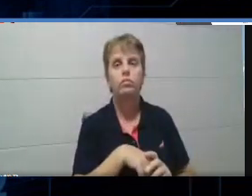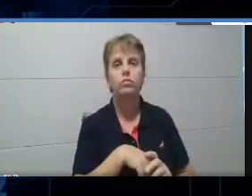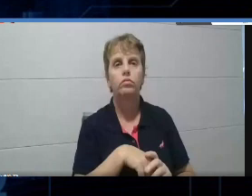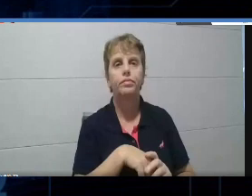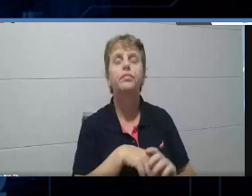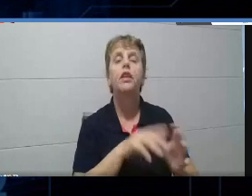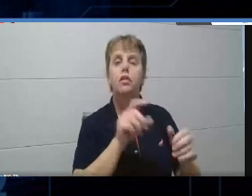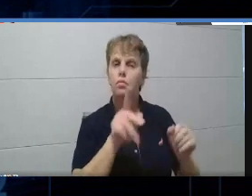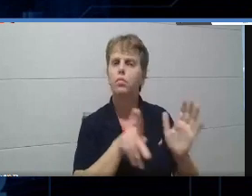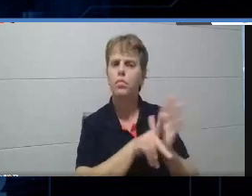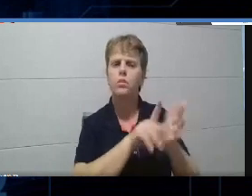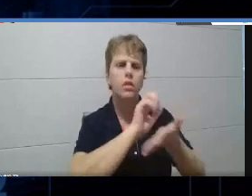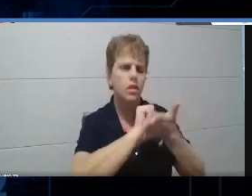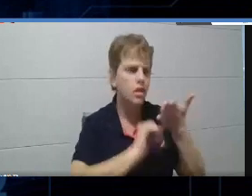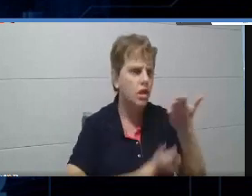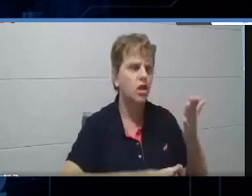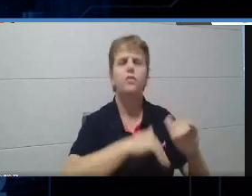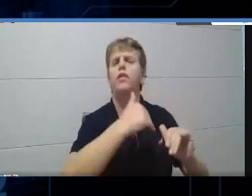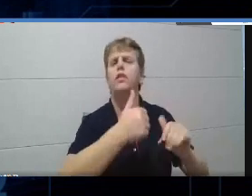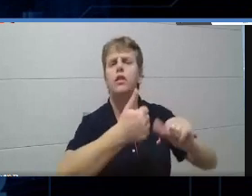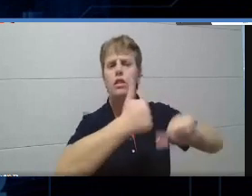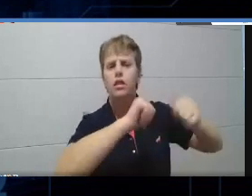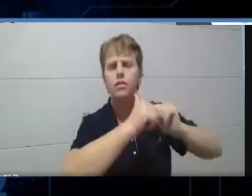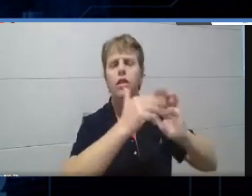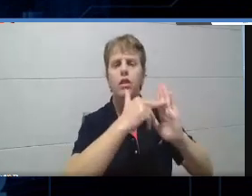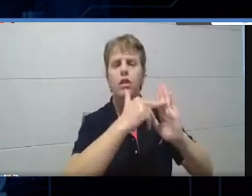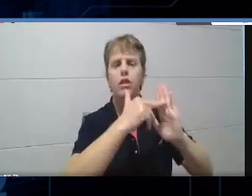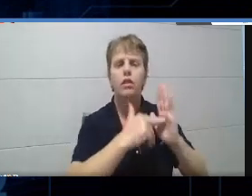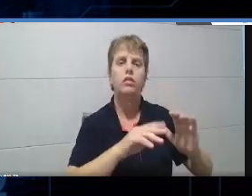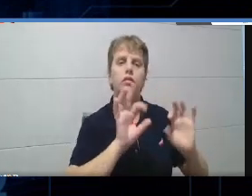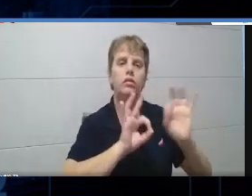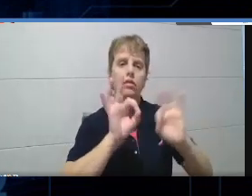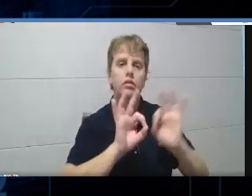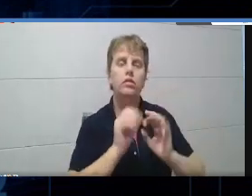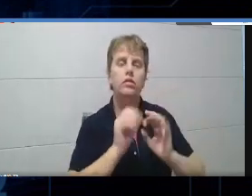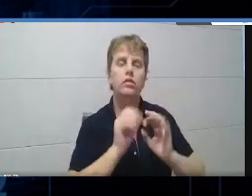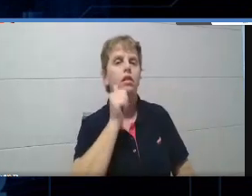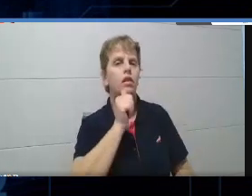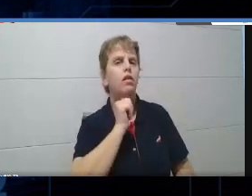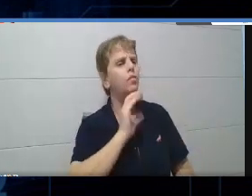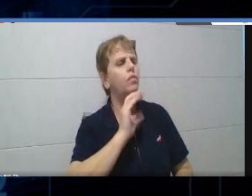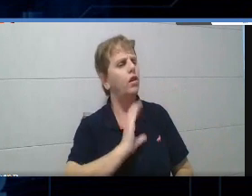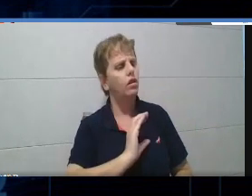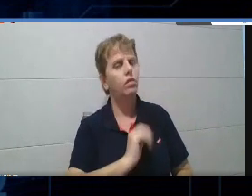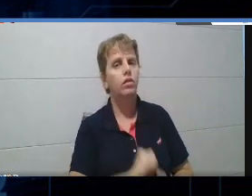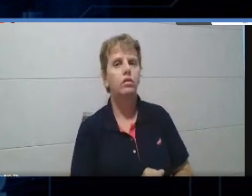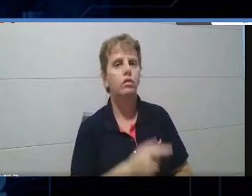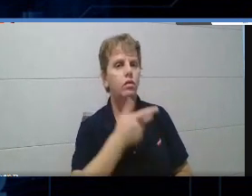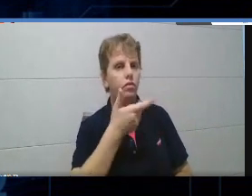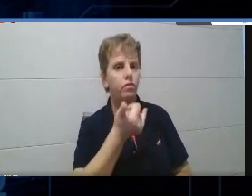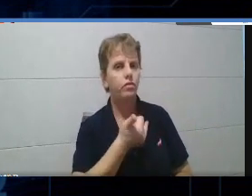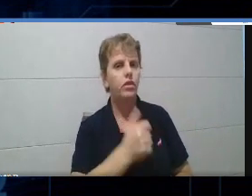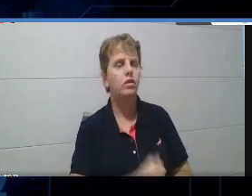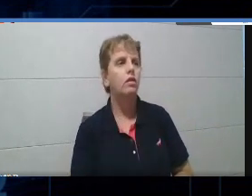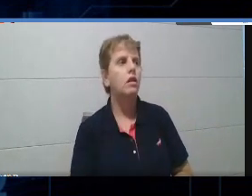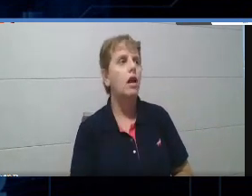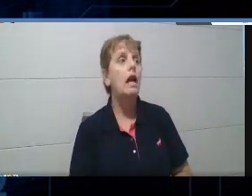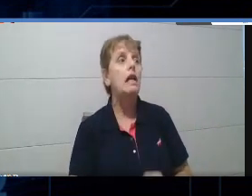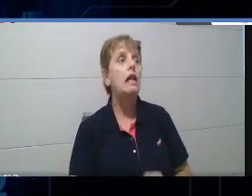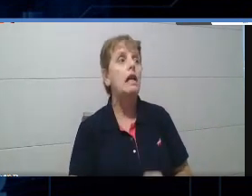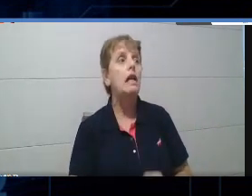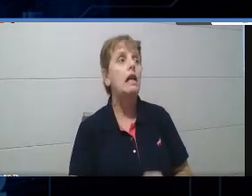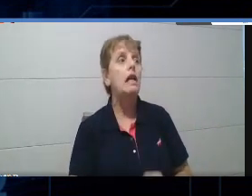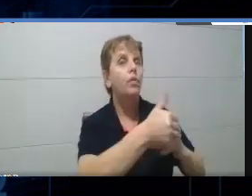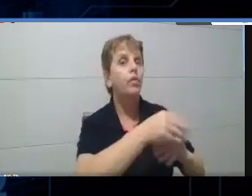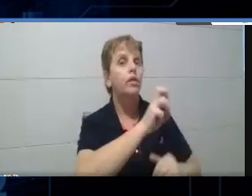as atividades, e o processo avaliativo, escrevendo o PPP, e a coordenadora falou assim, não, mas é que a partir da quinta série a gente já tem que